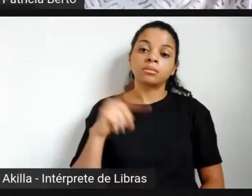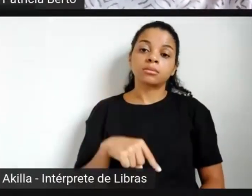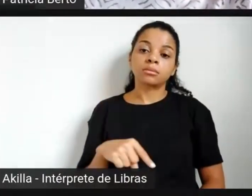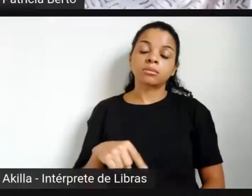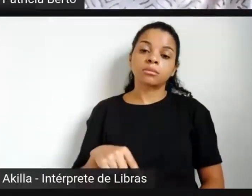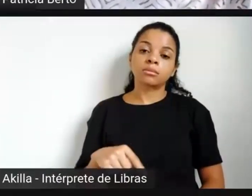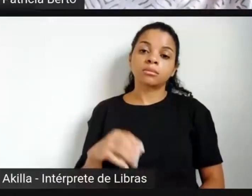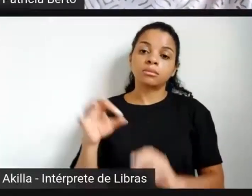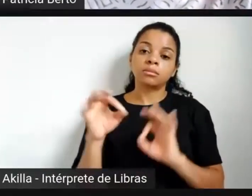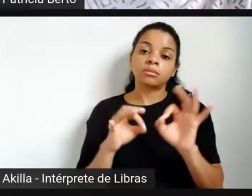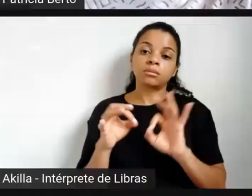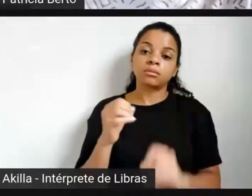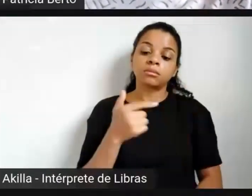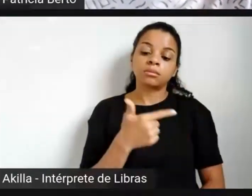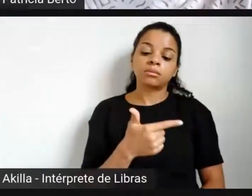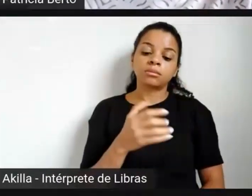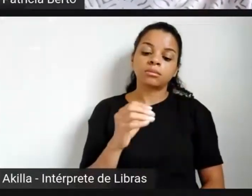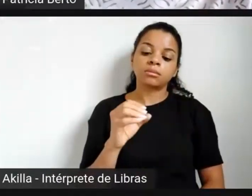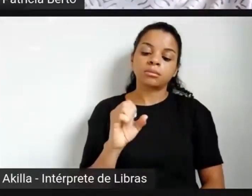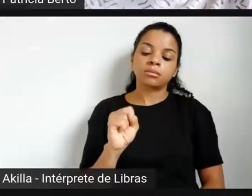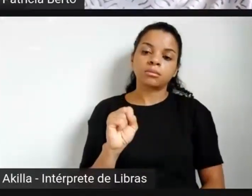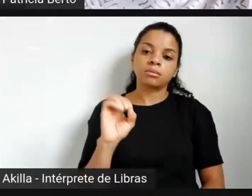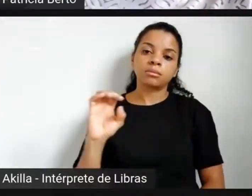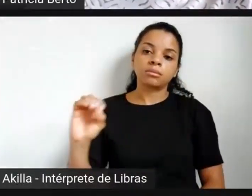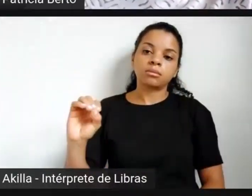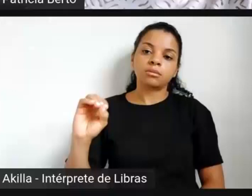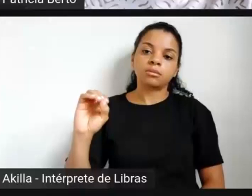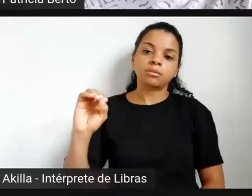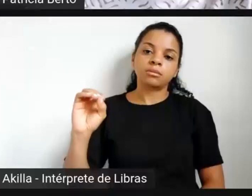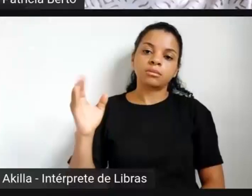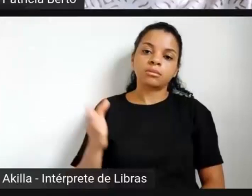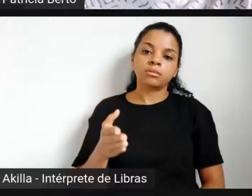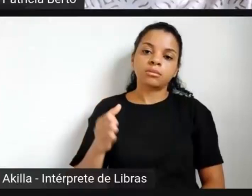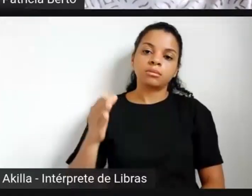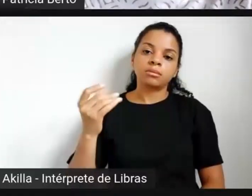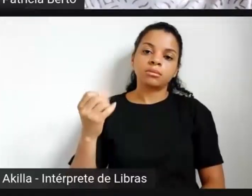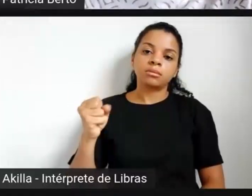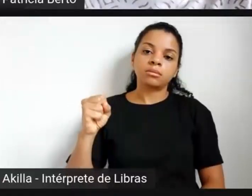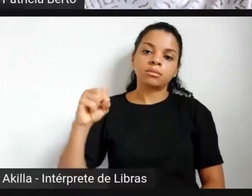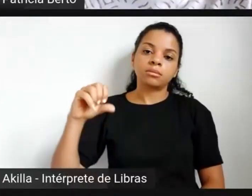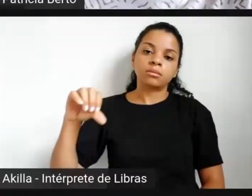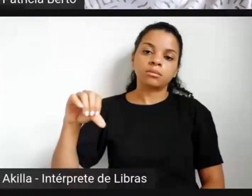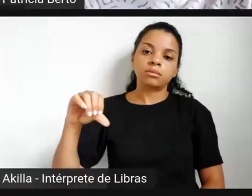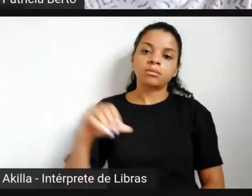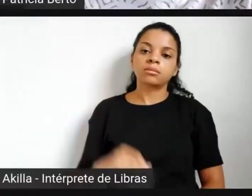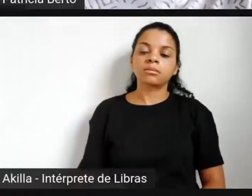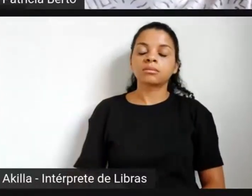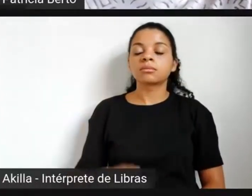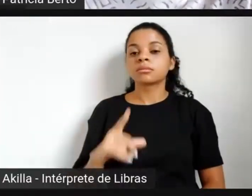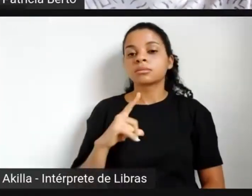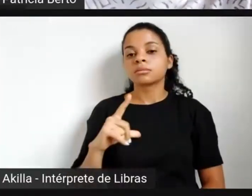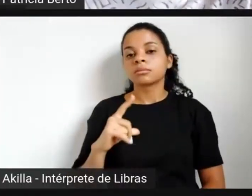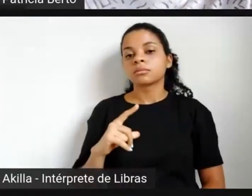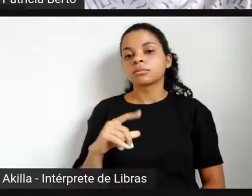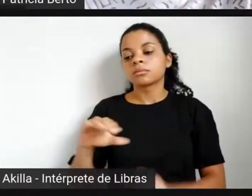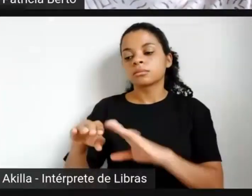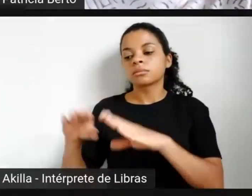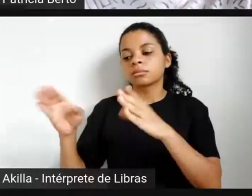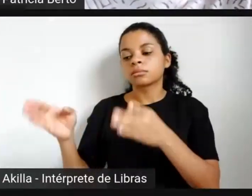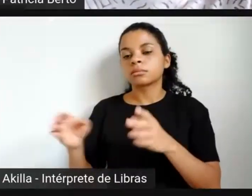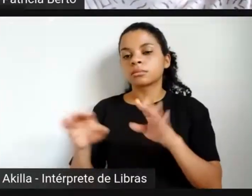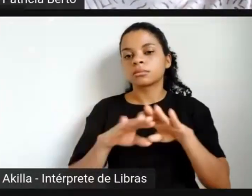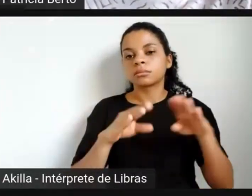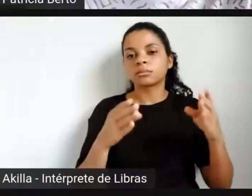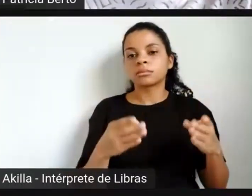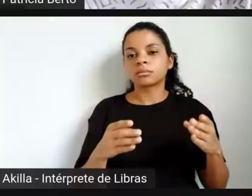99, e ele também faz o rodízio entre aquelas bancadas que não foram agraciadas com